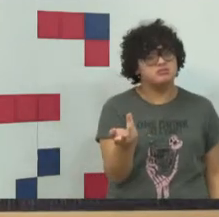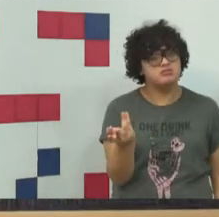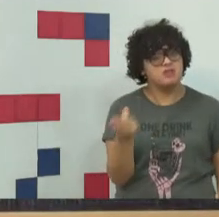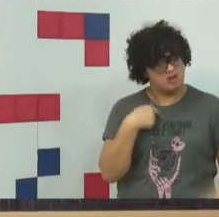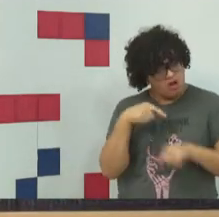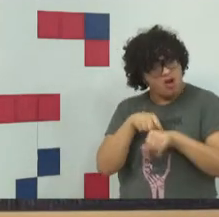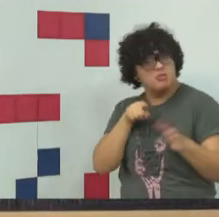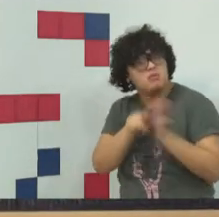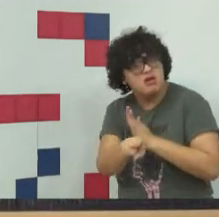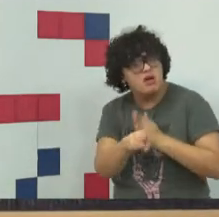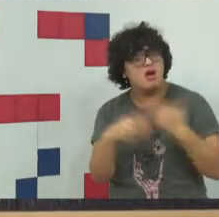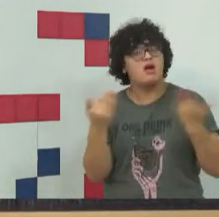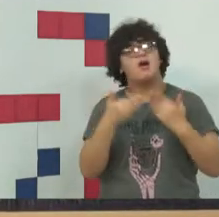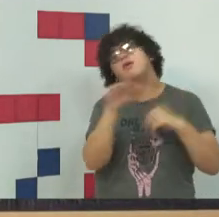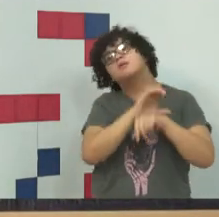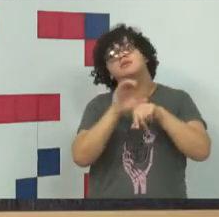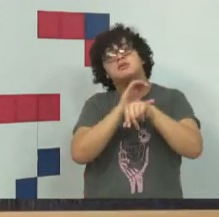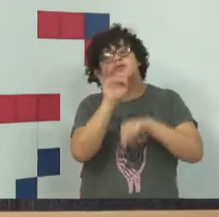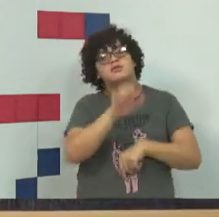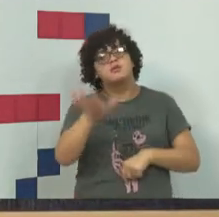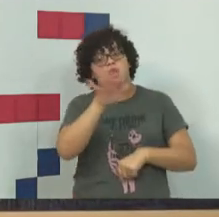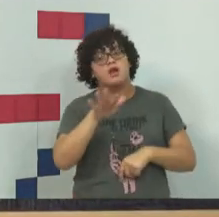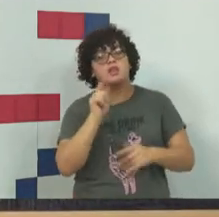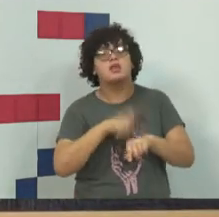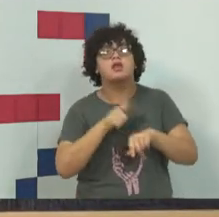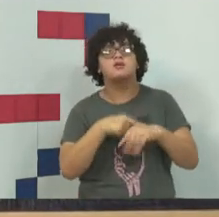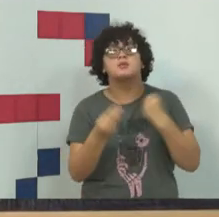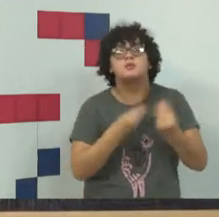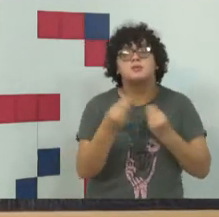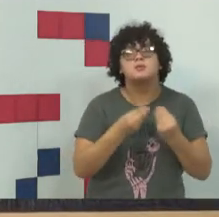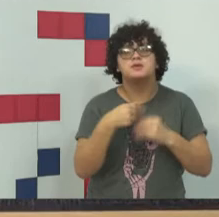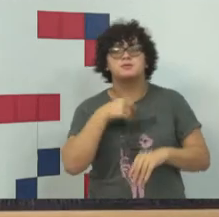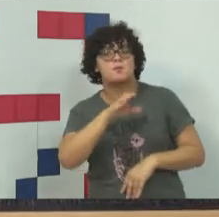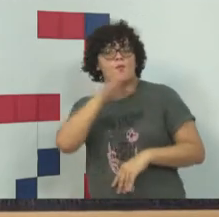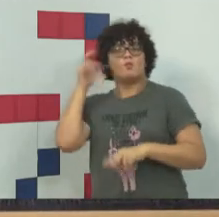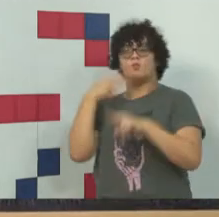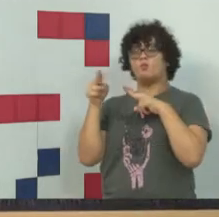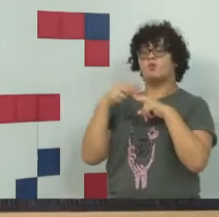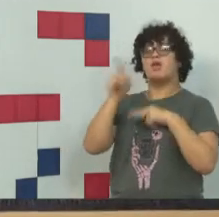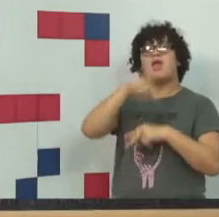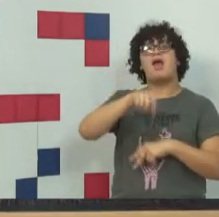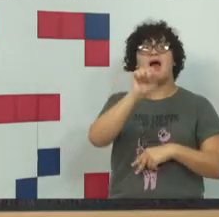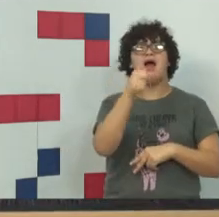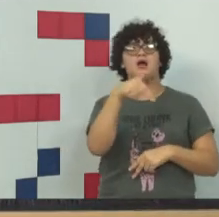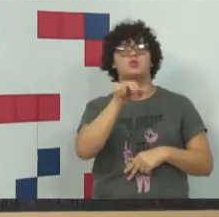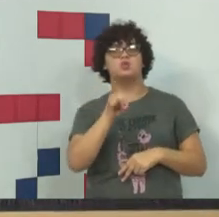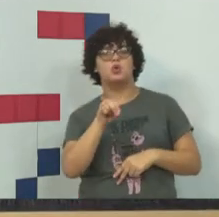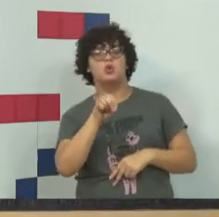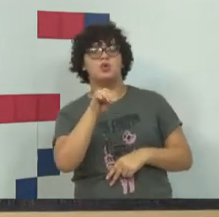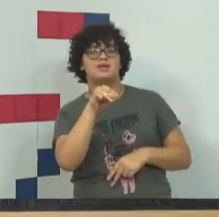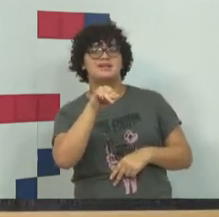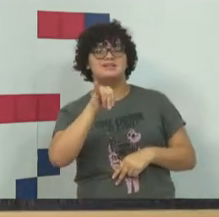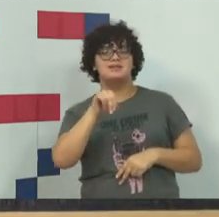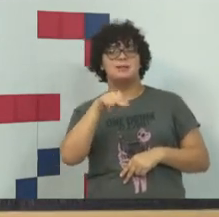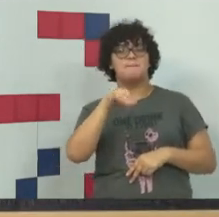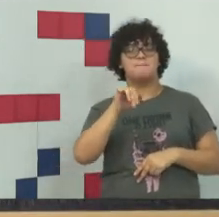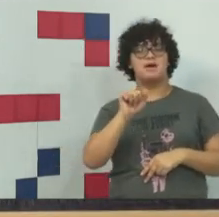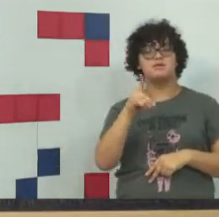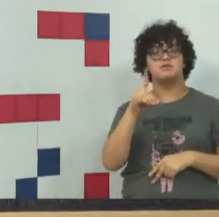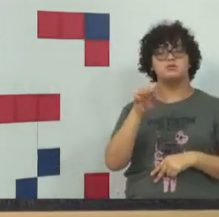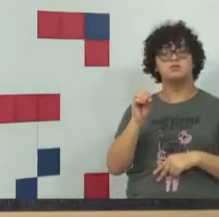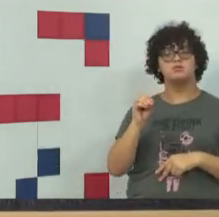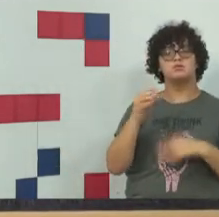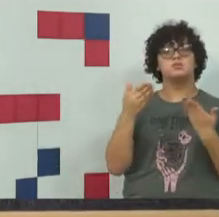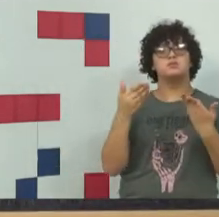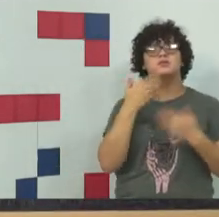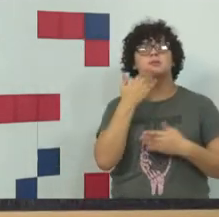Constituição estabelece para mim a vedação do anonimato, que é uma forma de eu me defender daquilo que foi colocado para mim. A